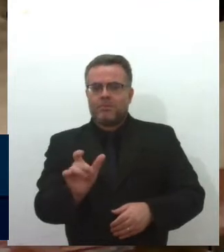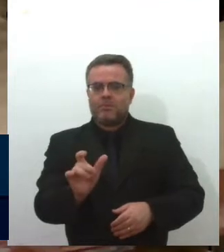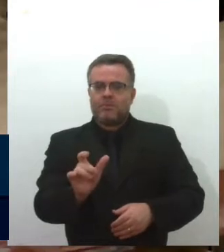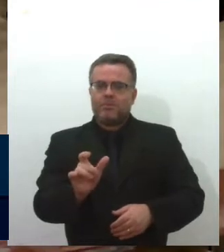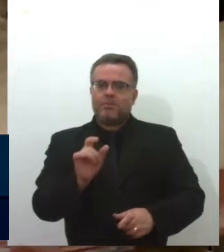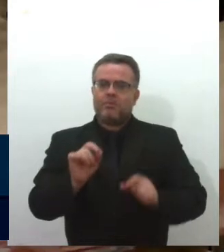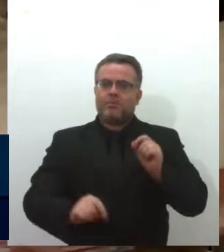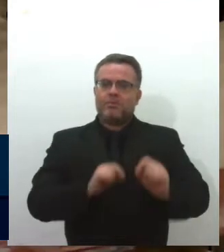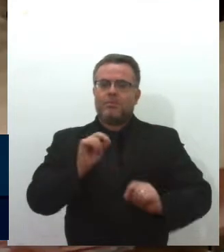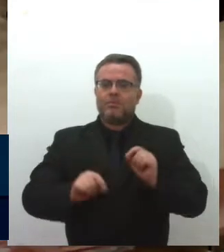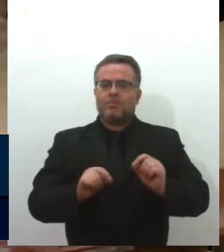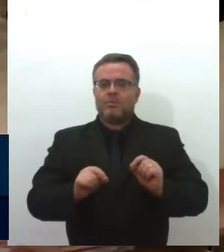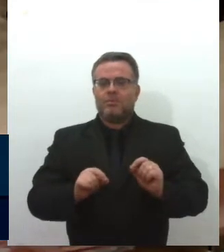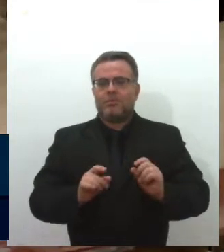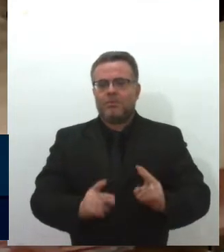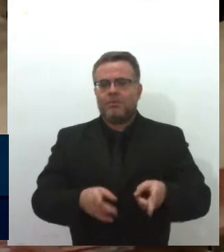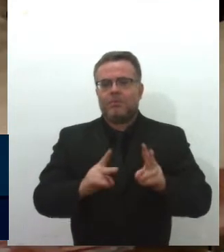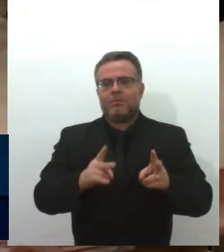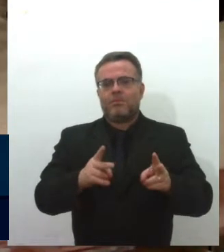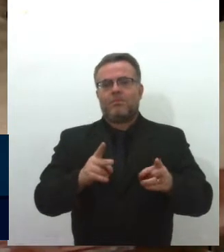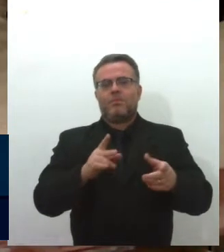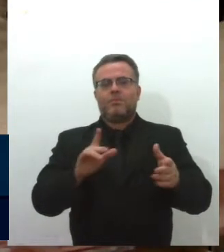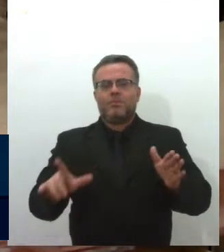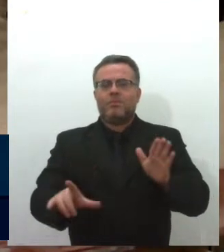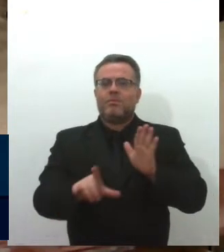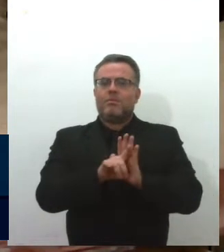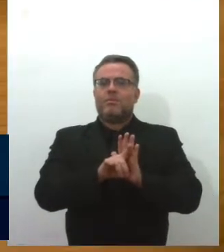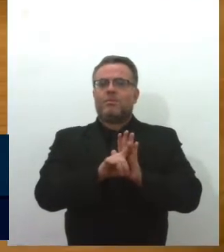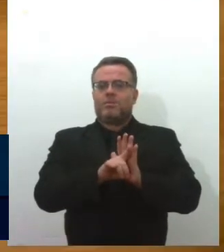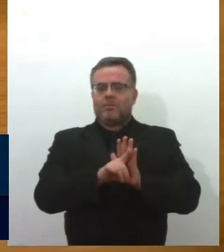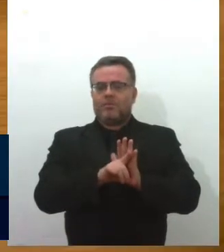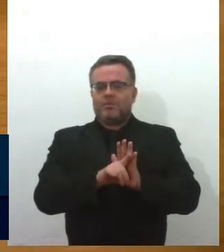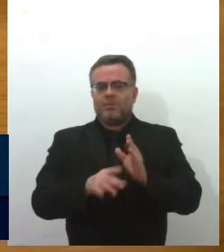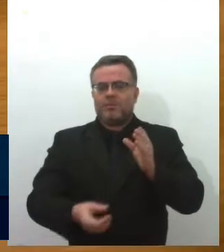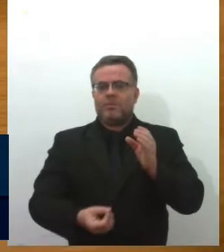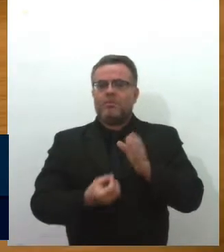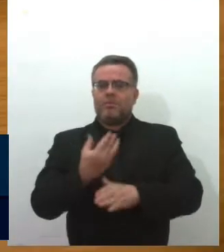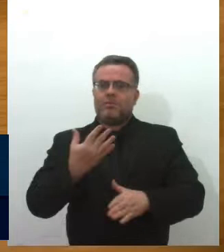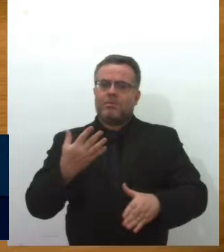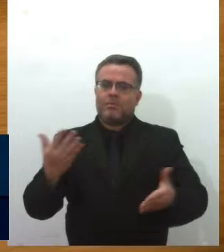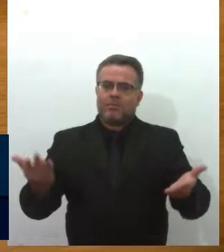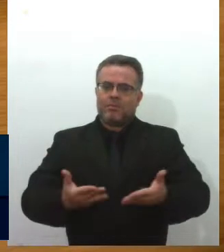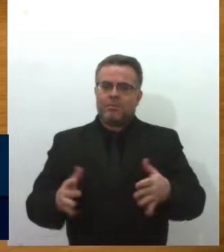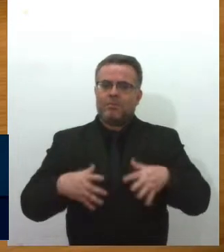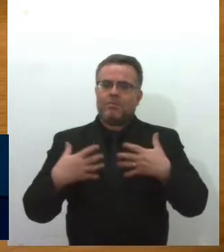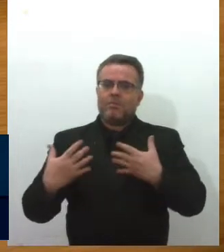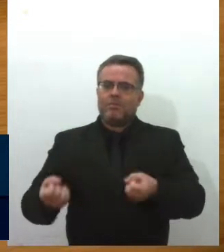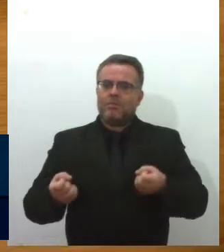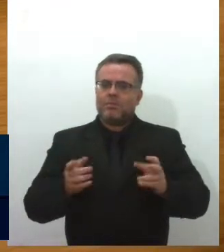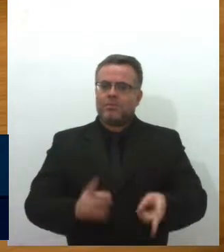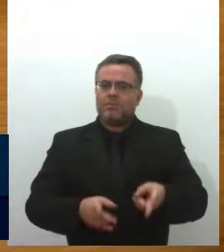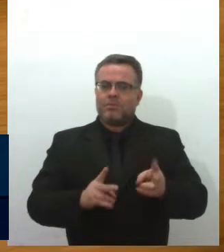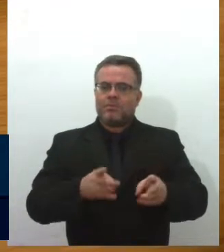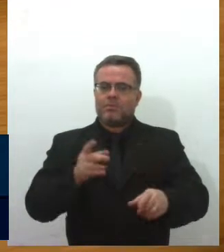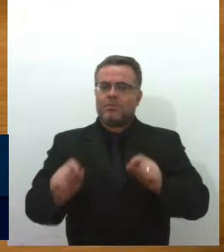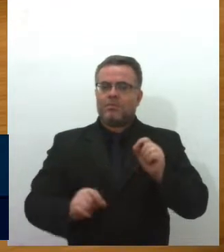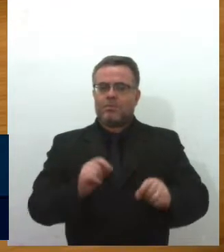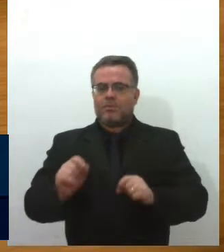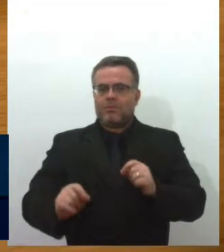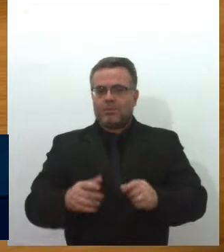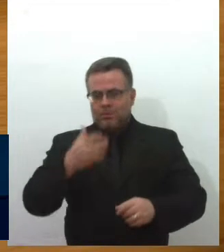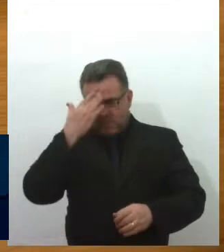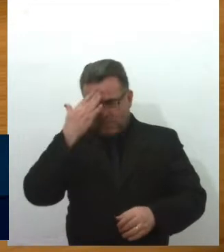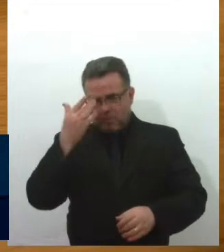o senhor através da lei instituiu e a gente abraçou essa causa. Graças à sua